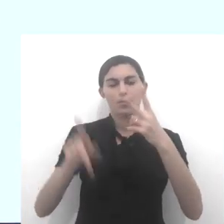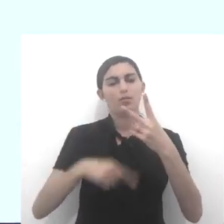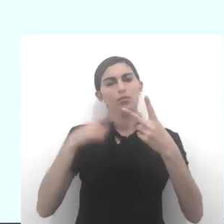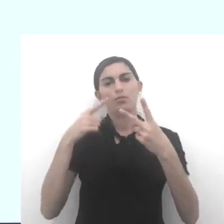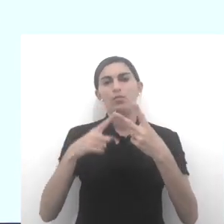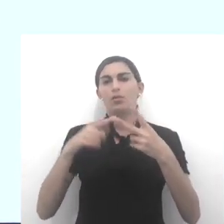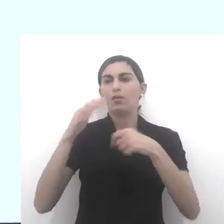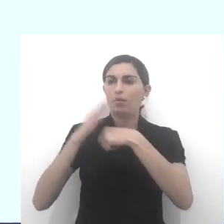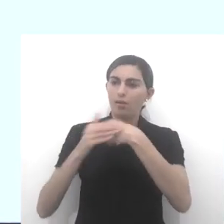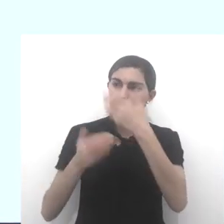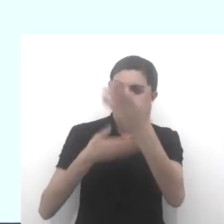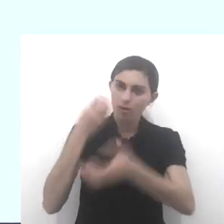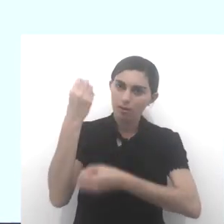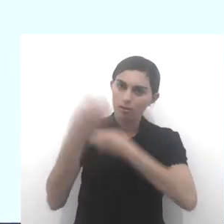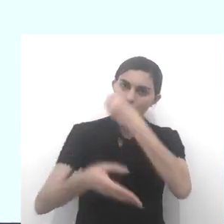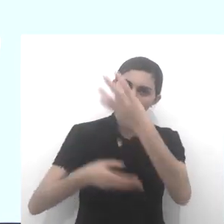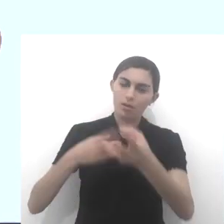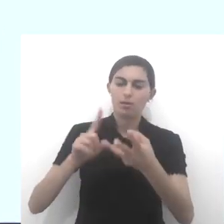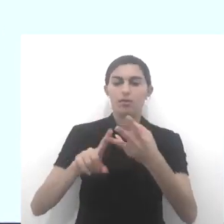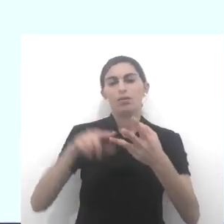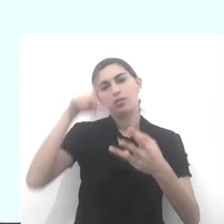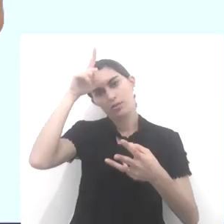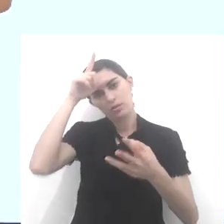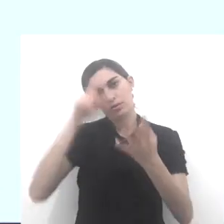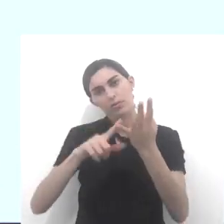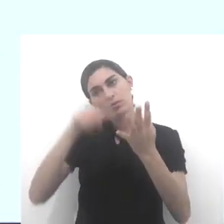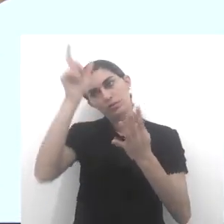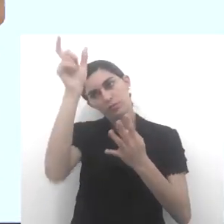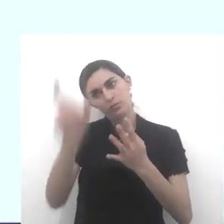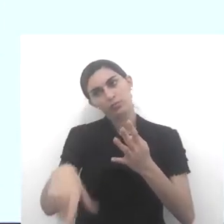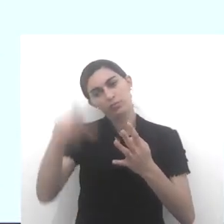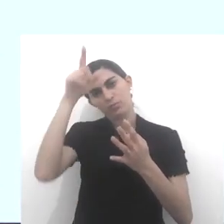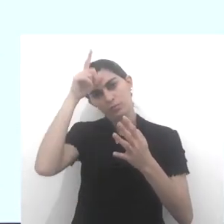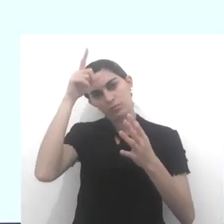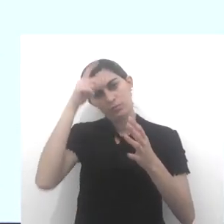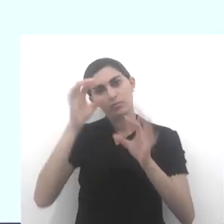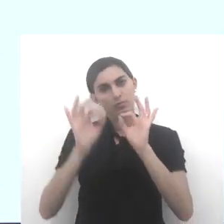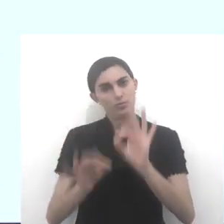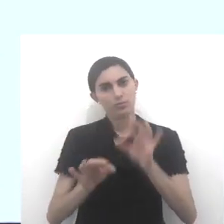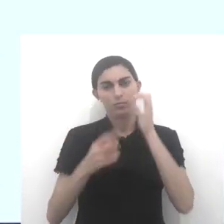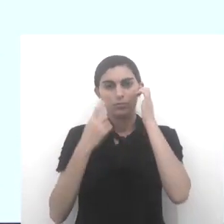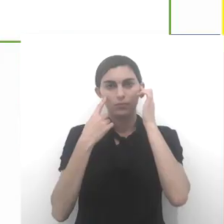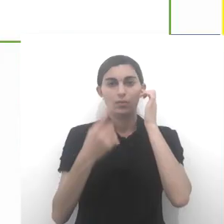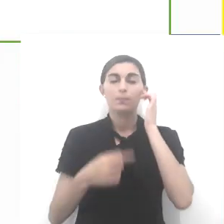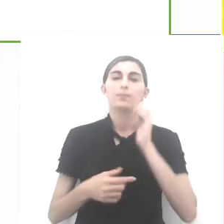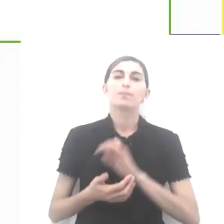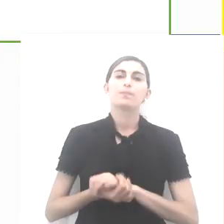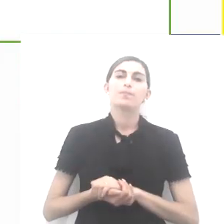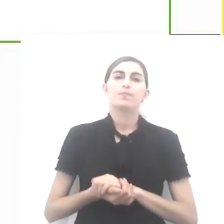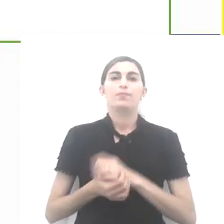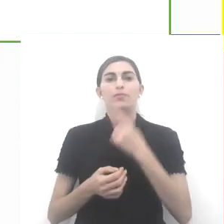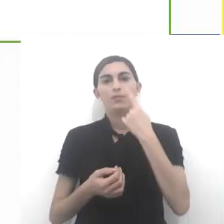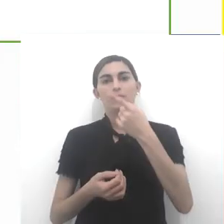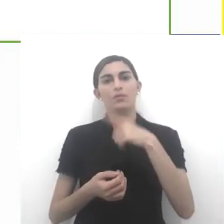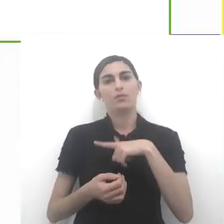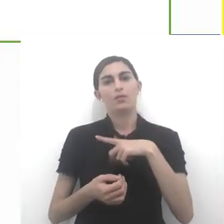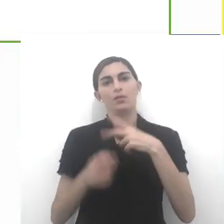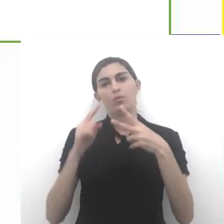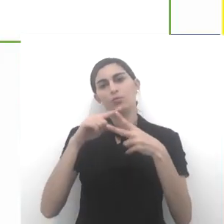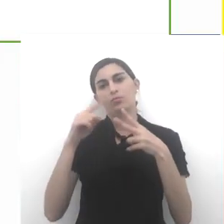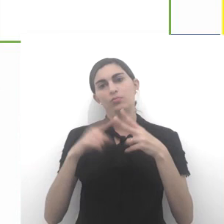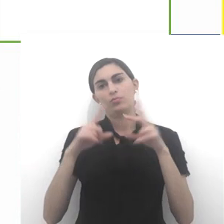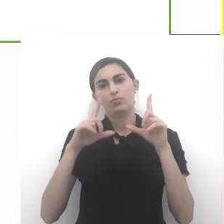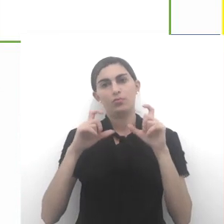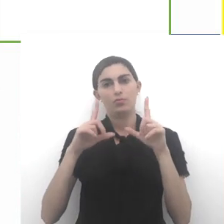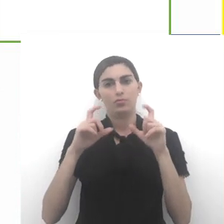Respeito, a caridade, o líder, a figura do líder, certo? Vejam na tela. Na tela aqui nós temos